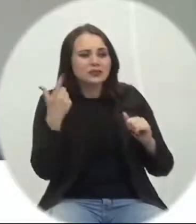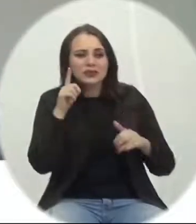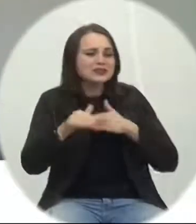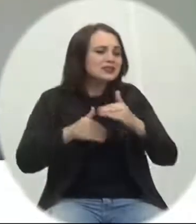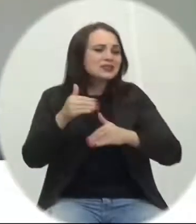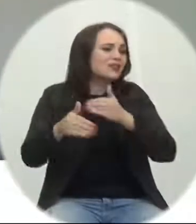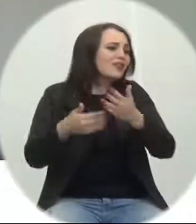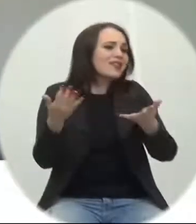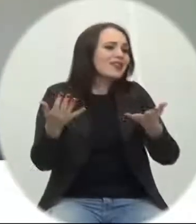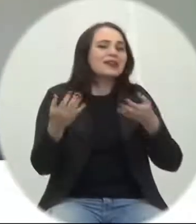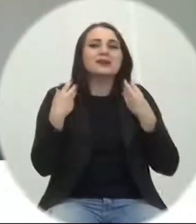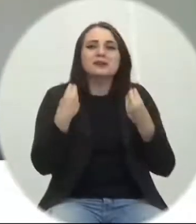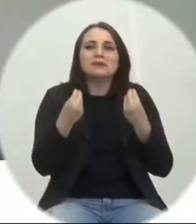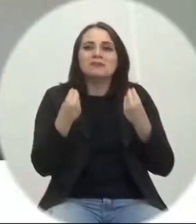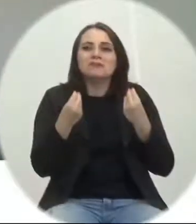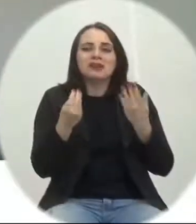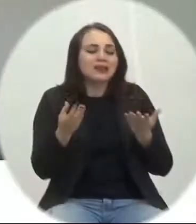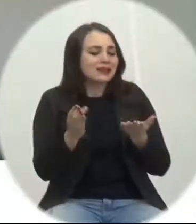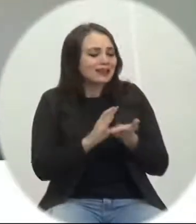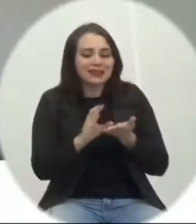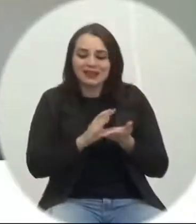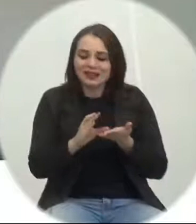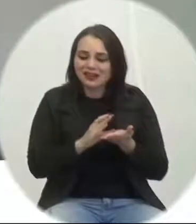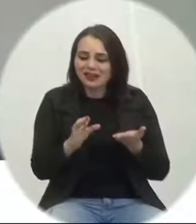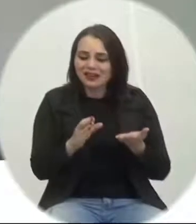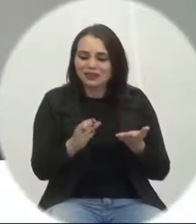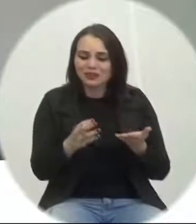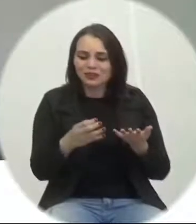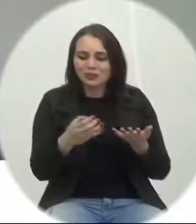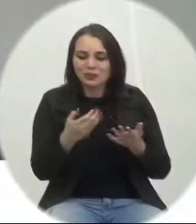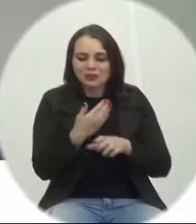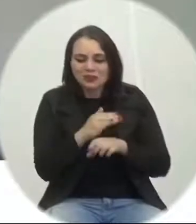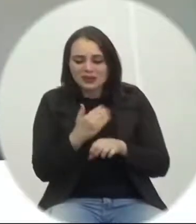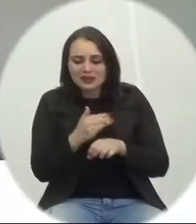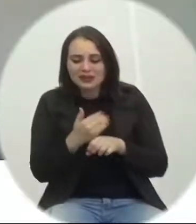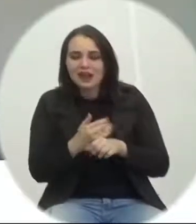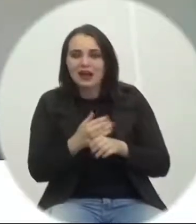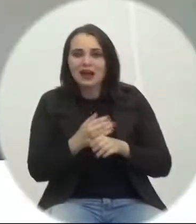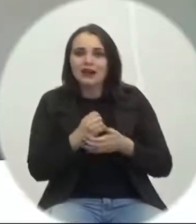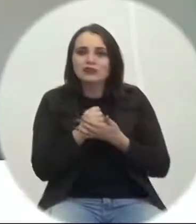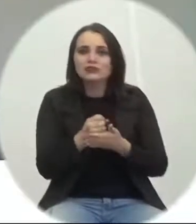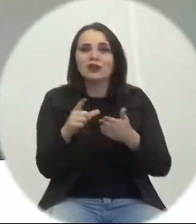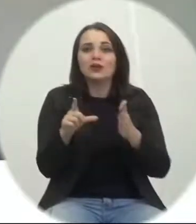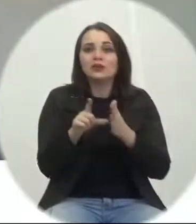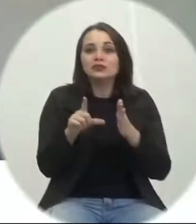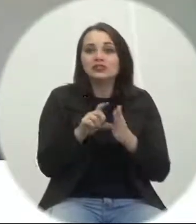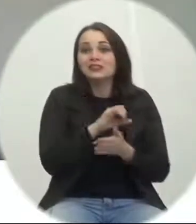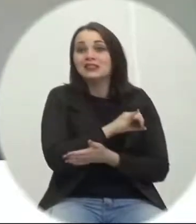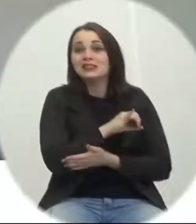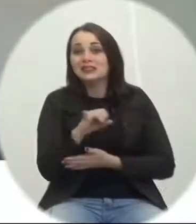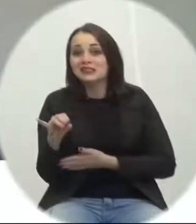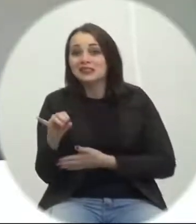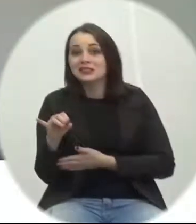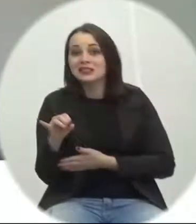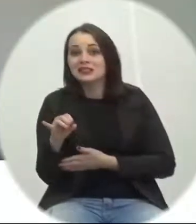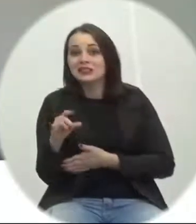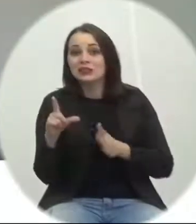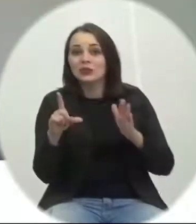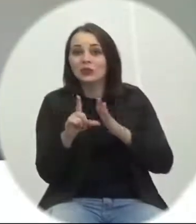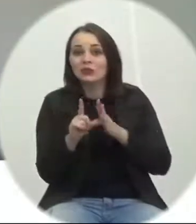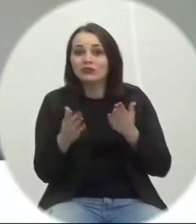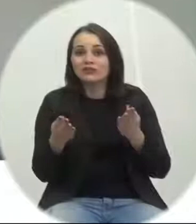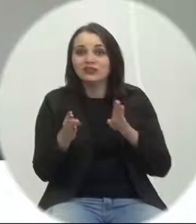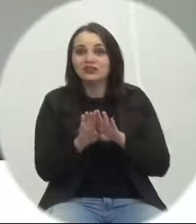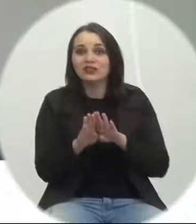disponibilizar linhas de créditos na tentativa de ajudar os comerciantes se eles estão de portas